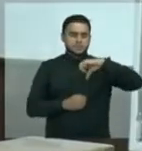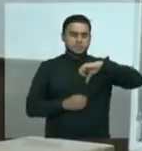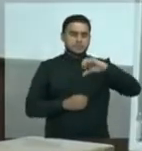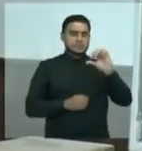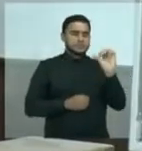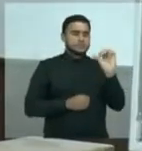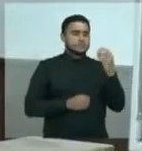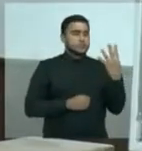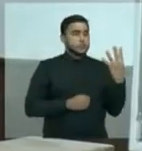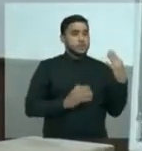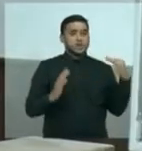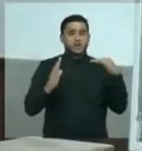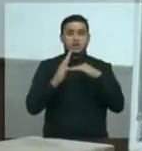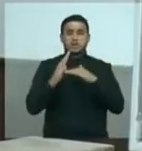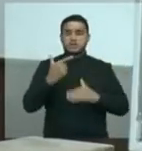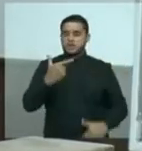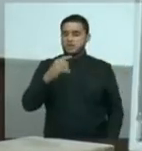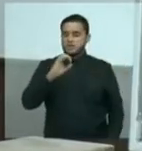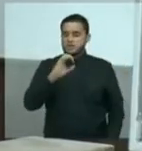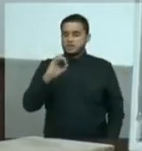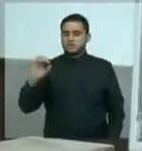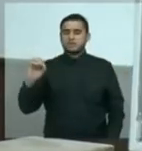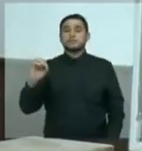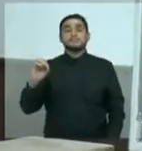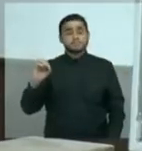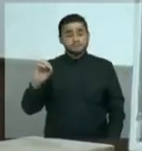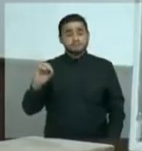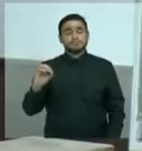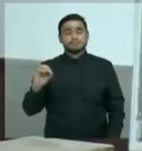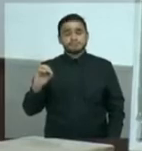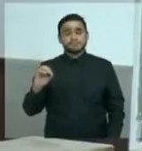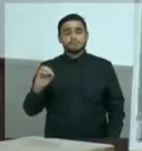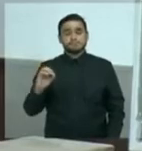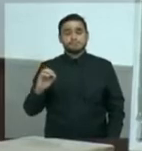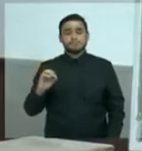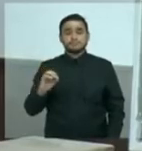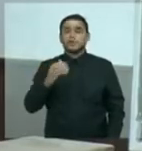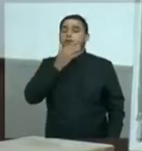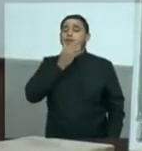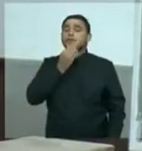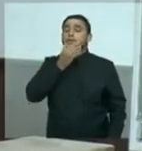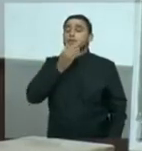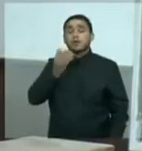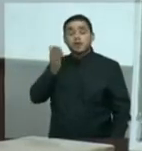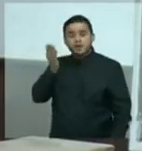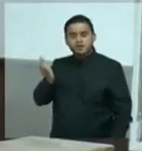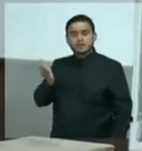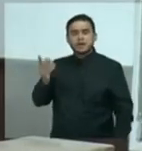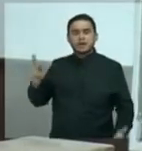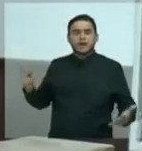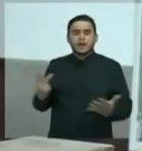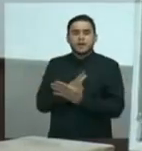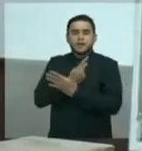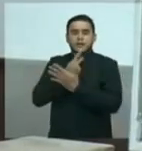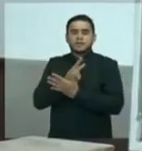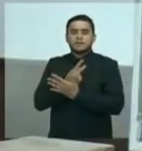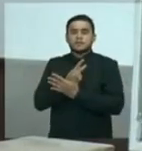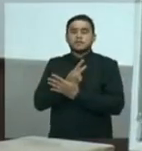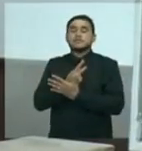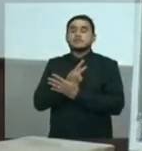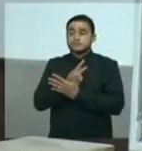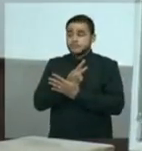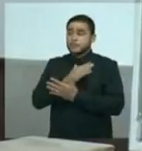Curiosamente, também naquela Diocese, teve um espírito de luz, chamado Padre